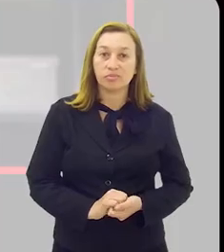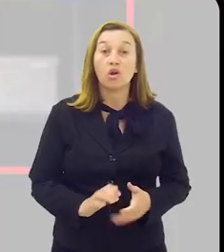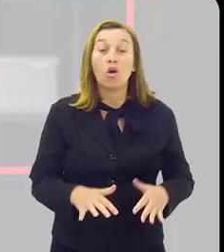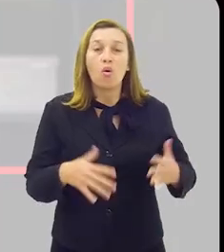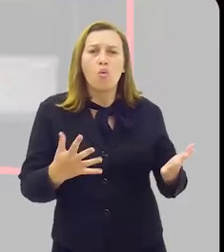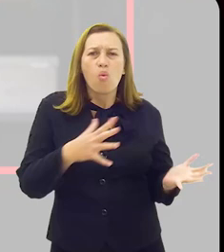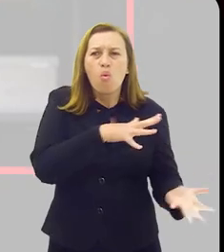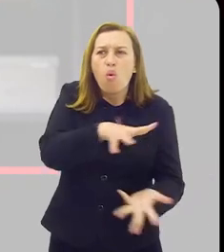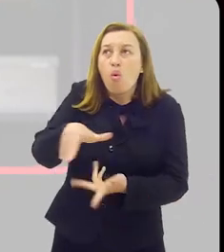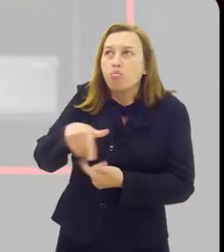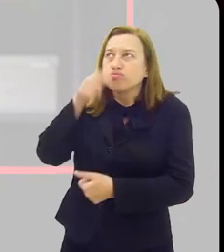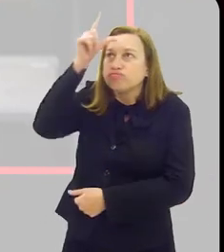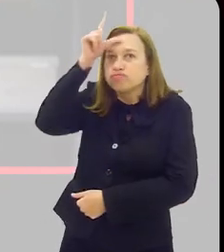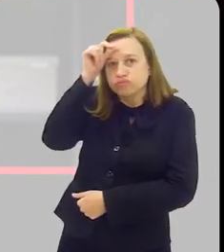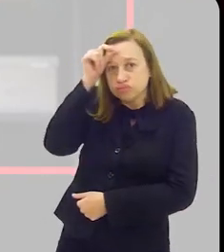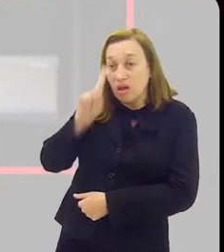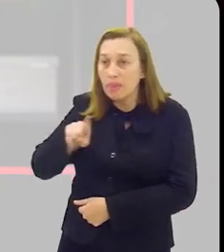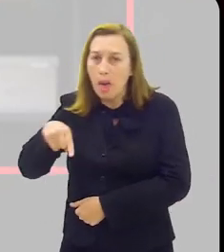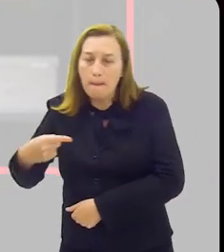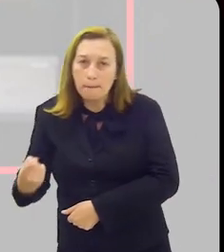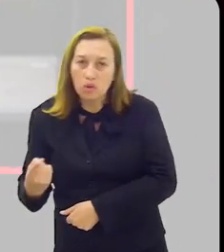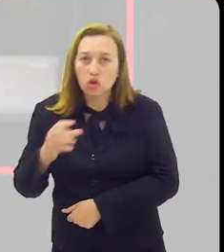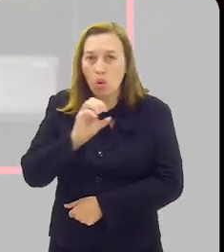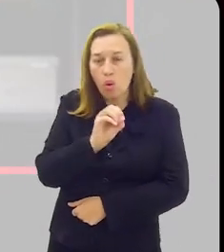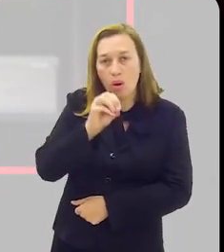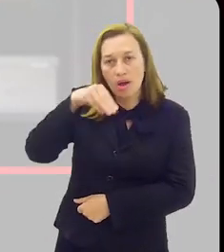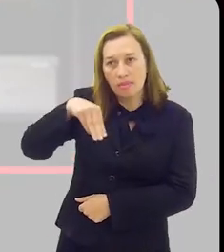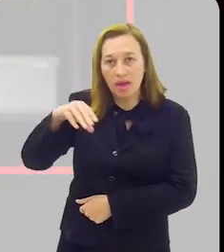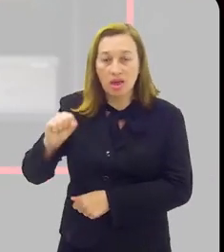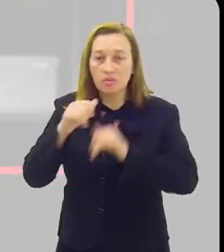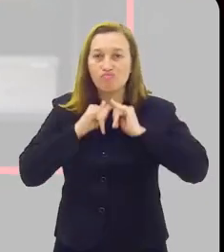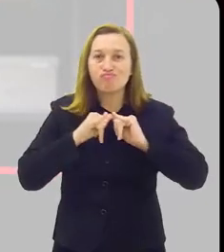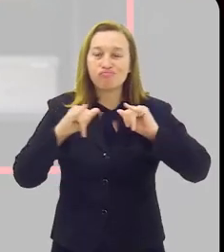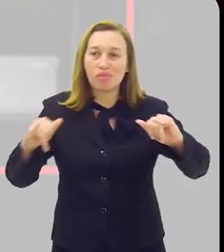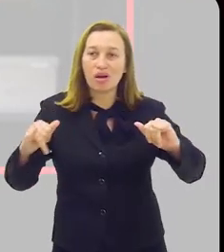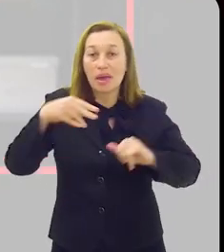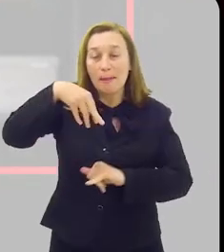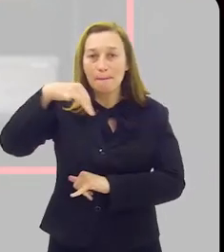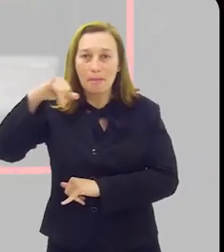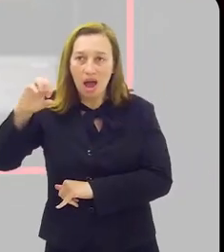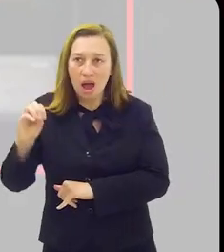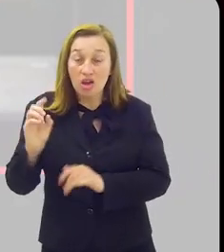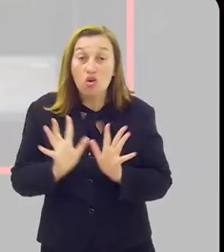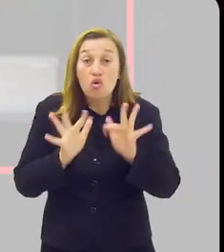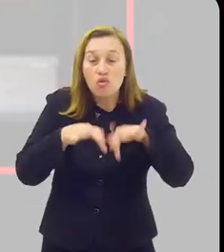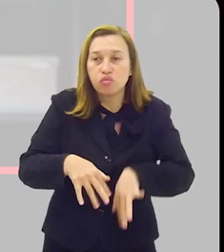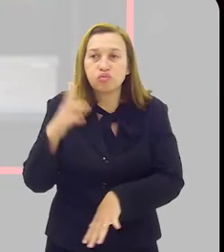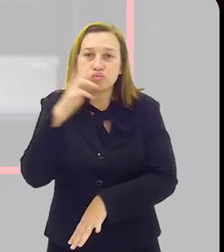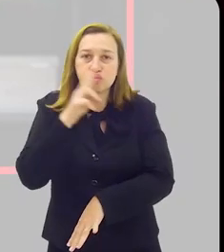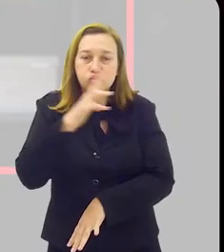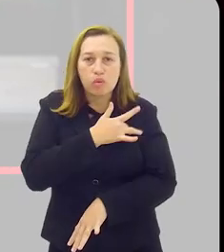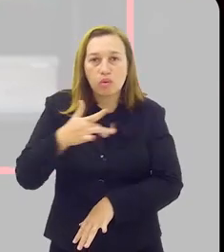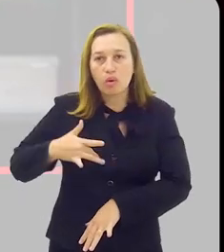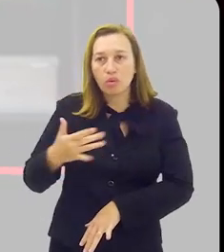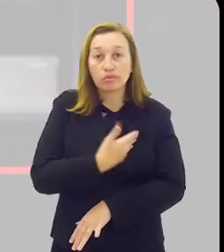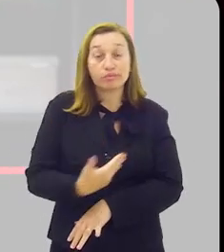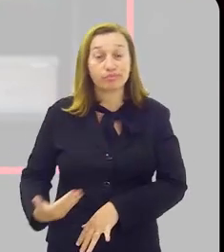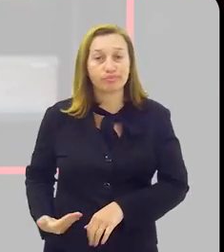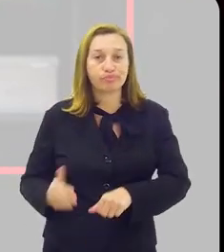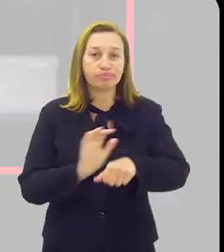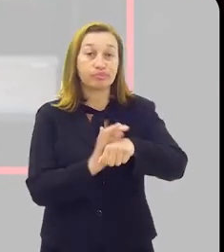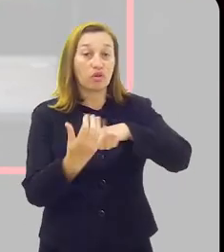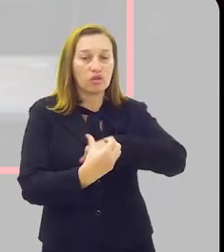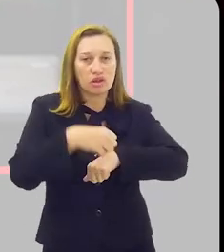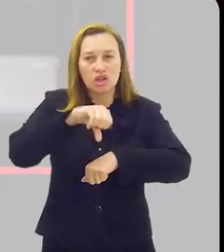Quando o mundo já respirava aliviado depois de a OMS ter declarado em maio o fim da emergência de saúde pública da Covid